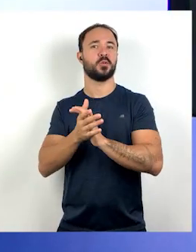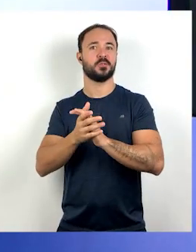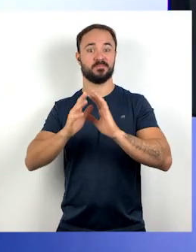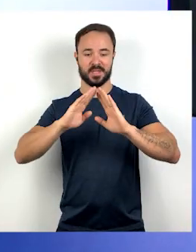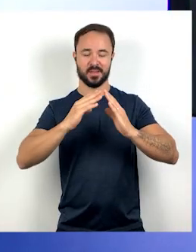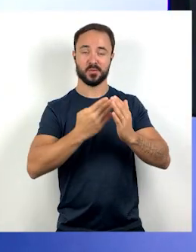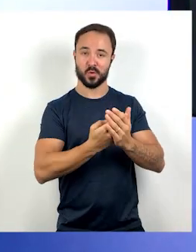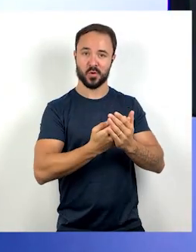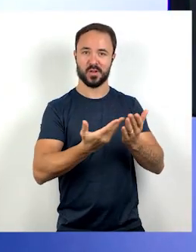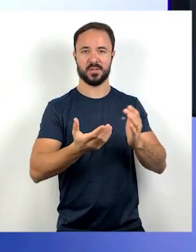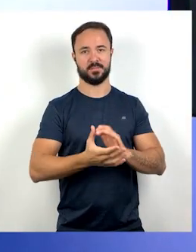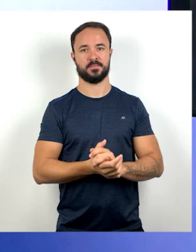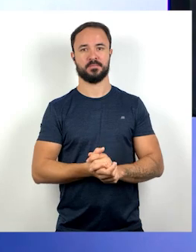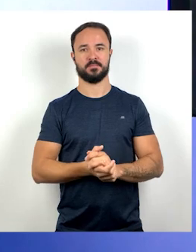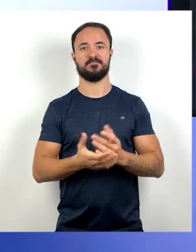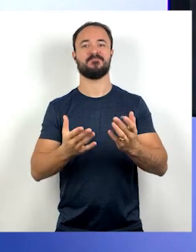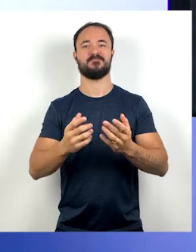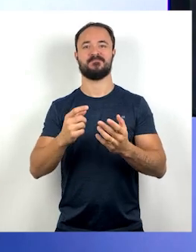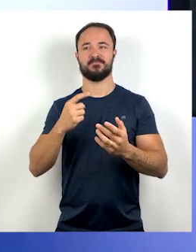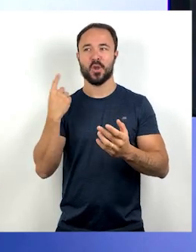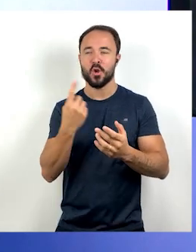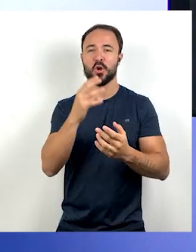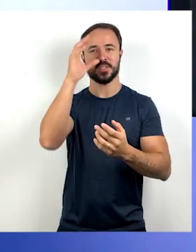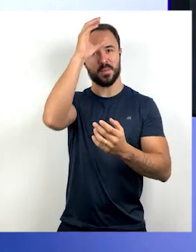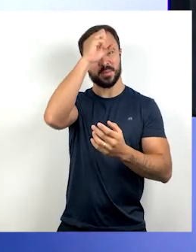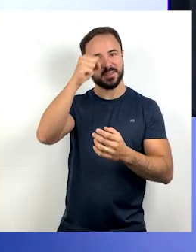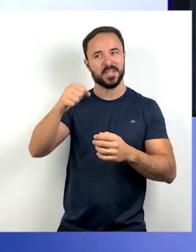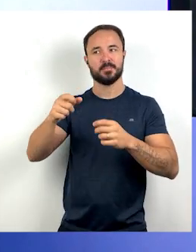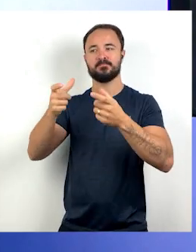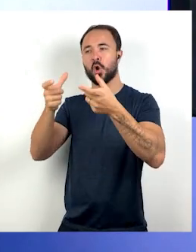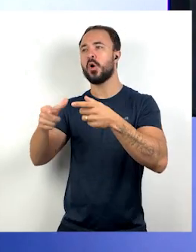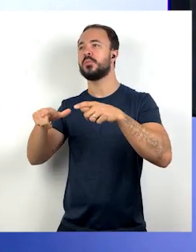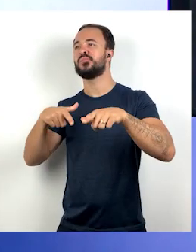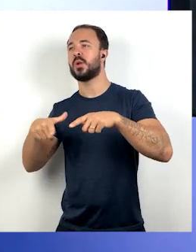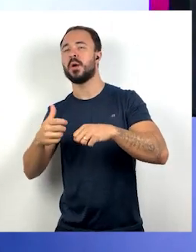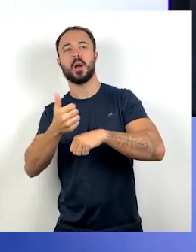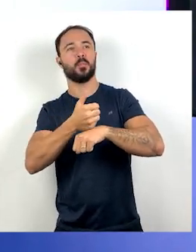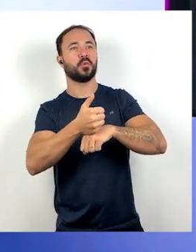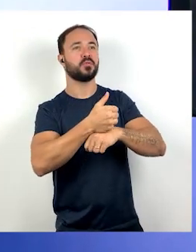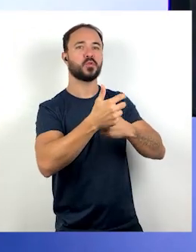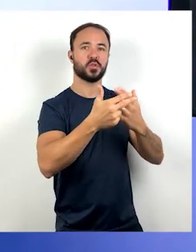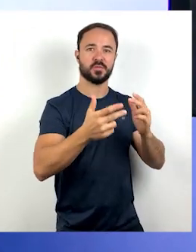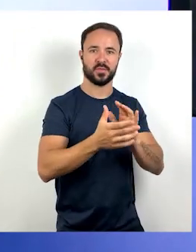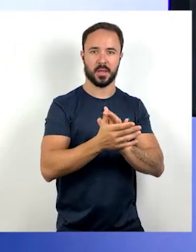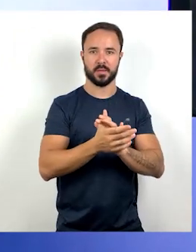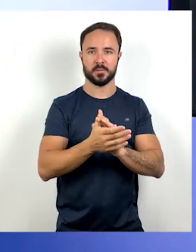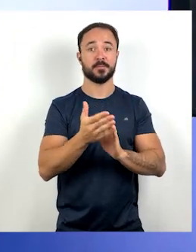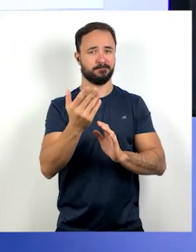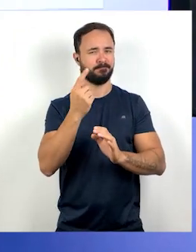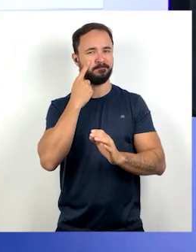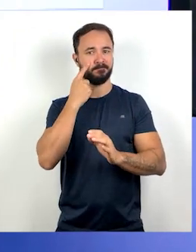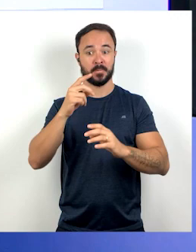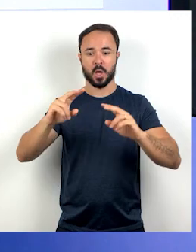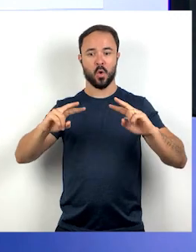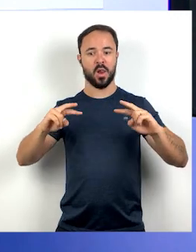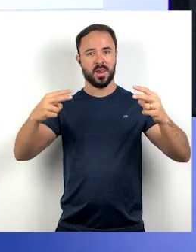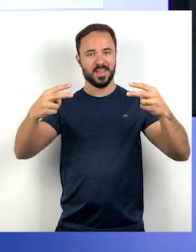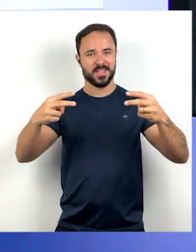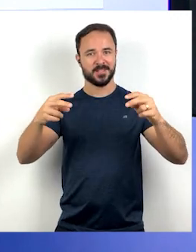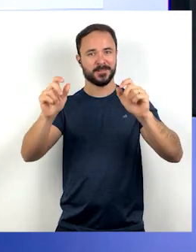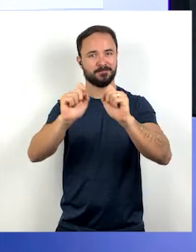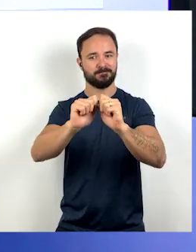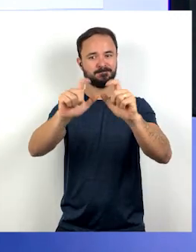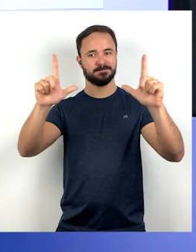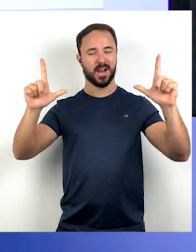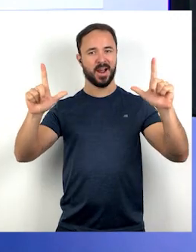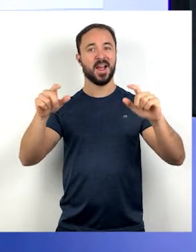trabalho, sobre as profissões, eu vou te convidar a clicar nesse link para a gente praticar ainda mais o que nós